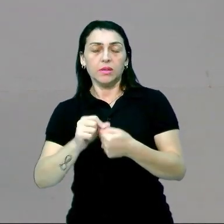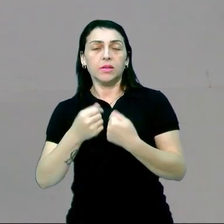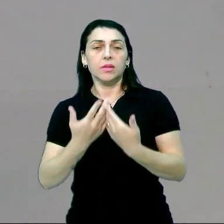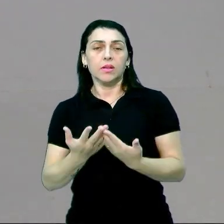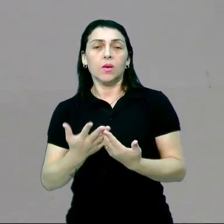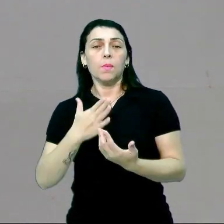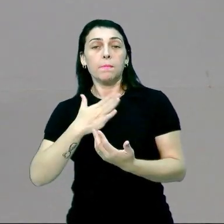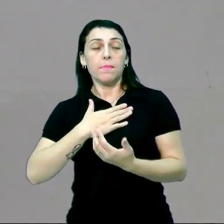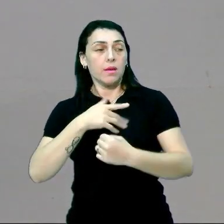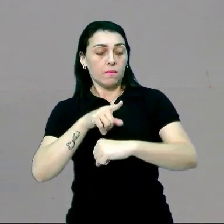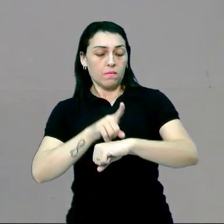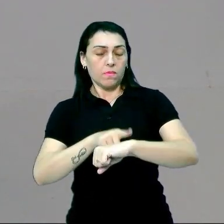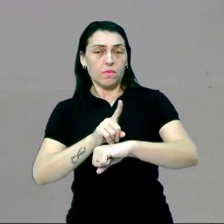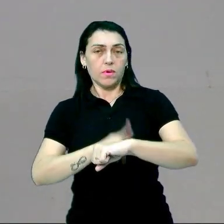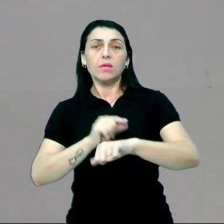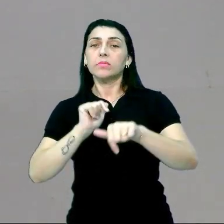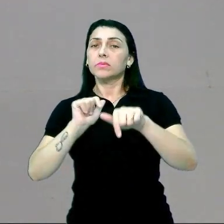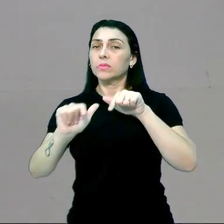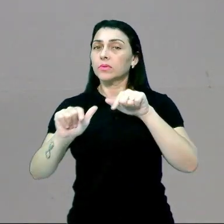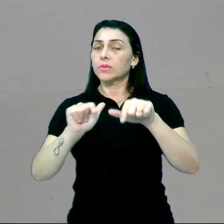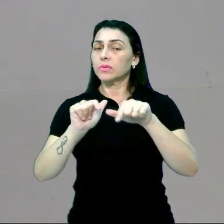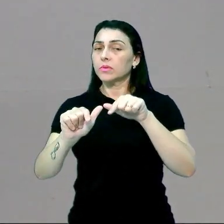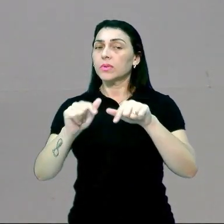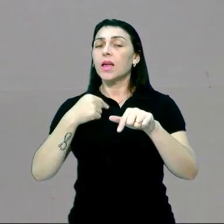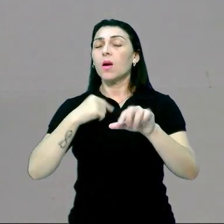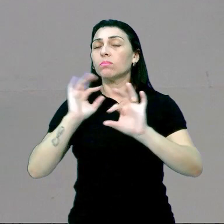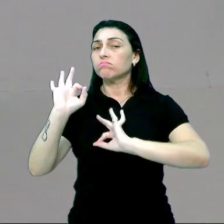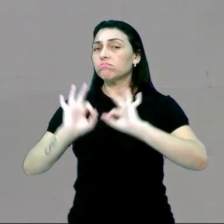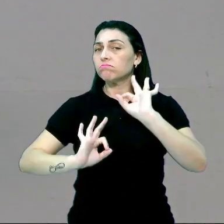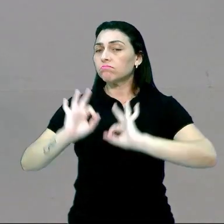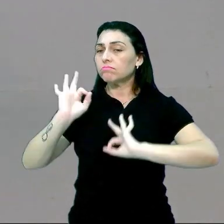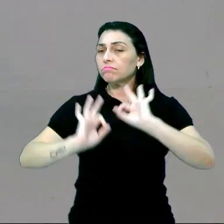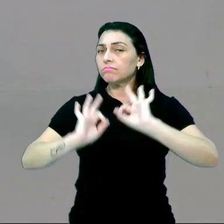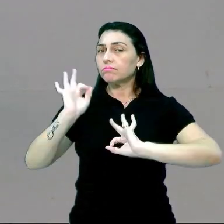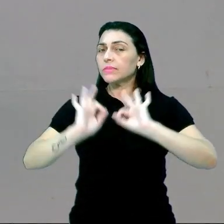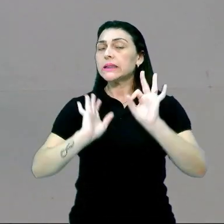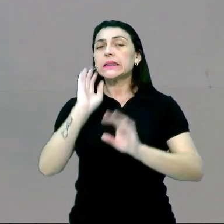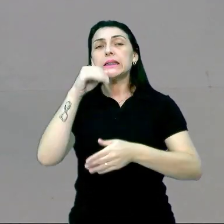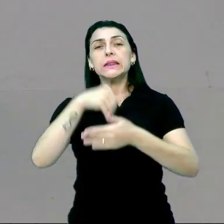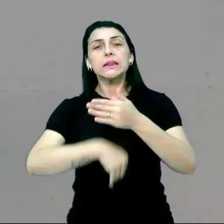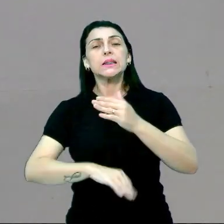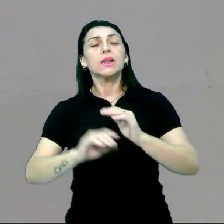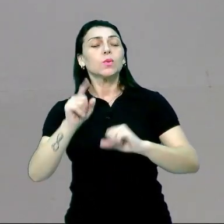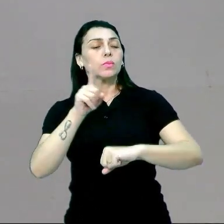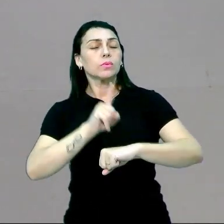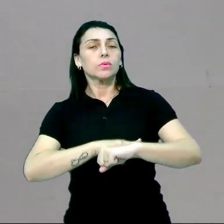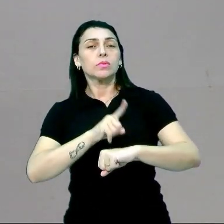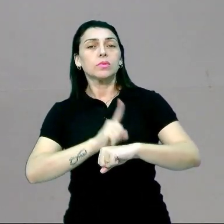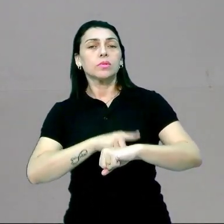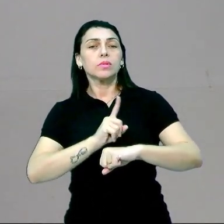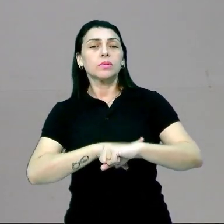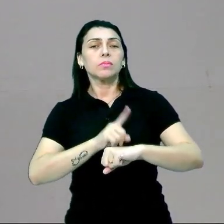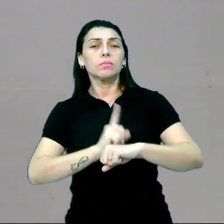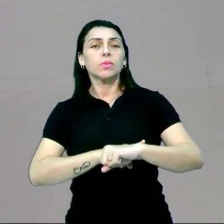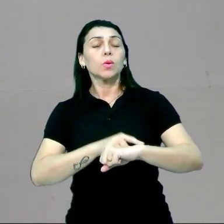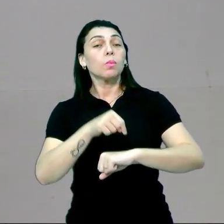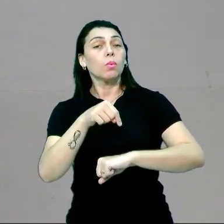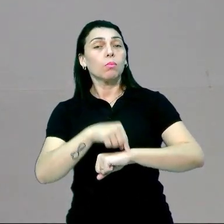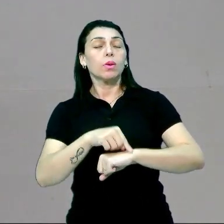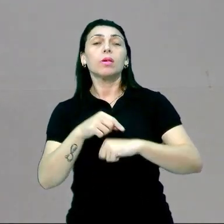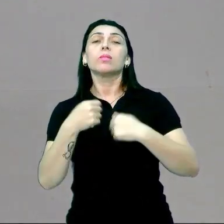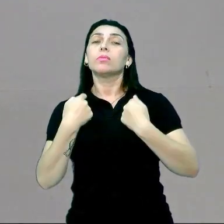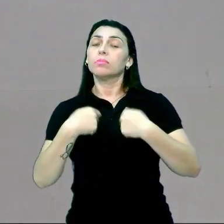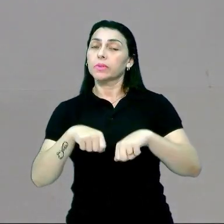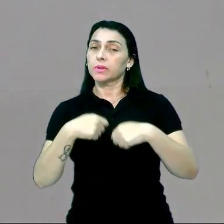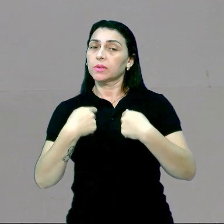assim, o meu horário de trabalho, eu me organizava dentro daquele tempo que, naquele momento, eu